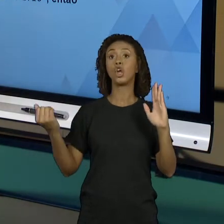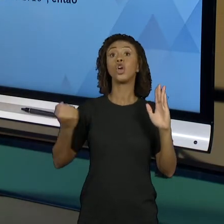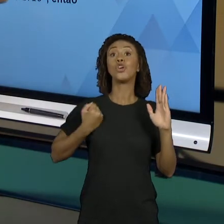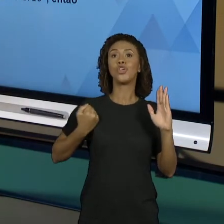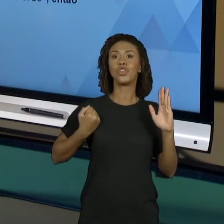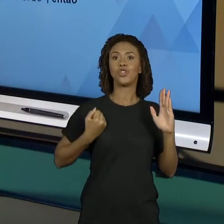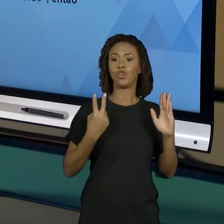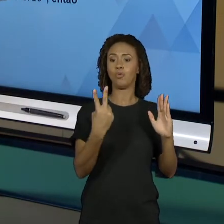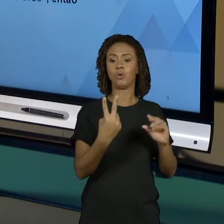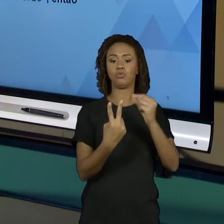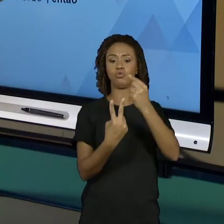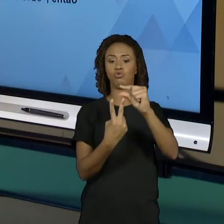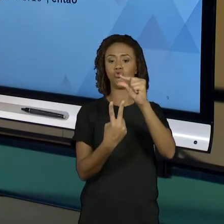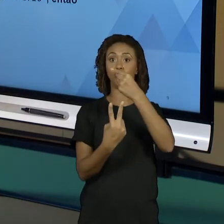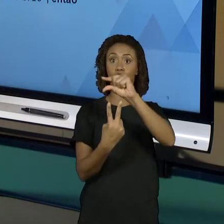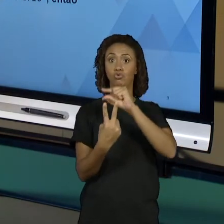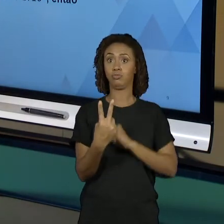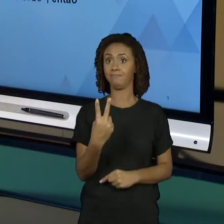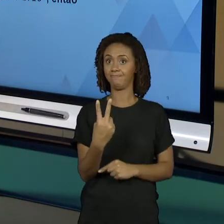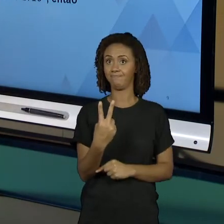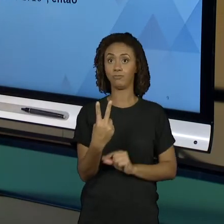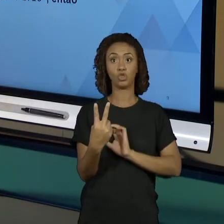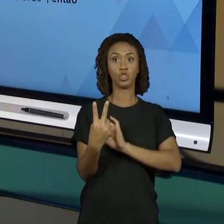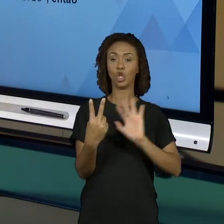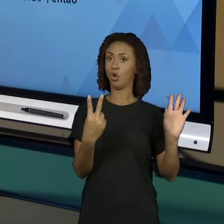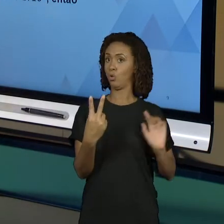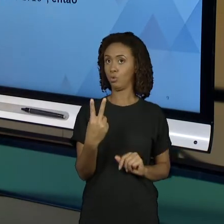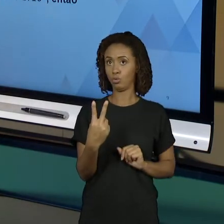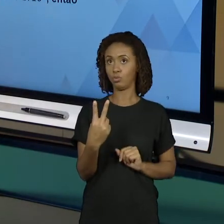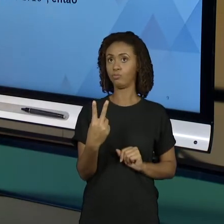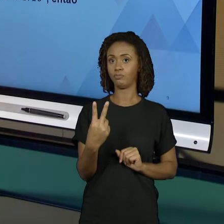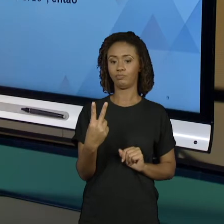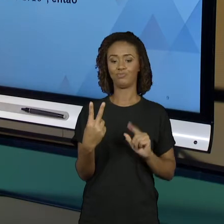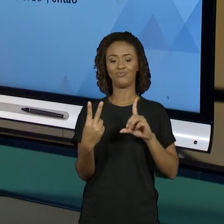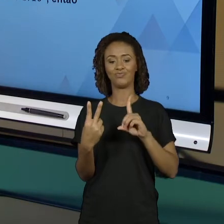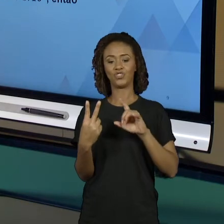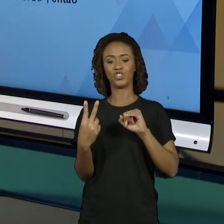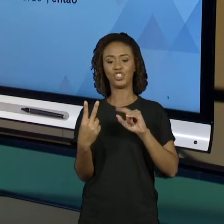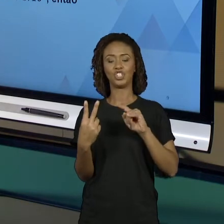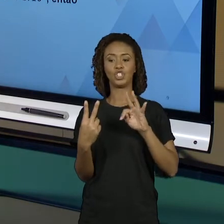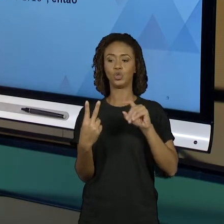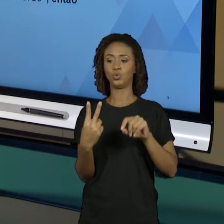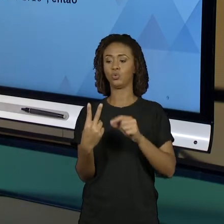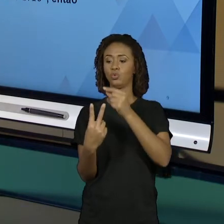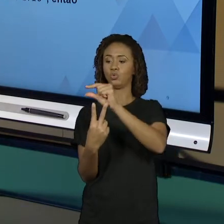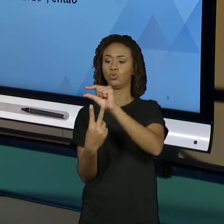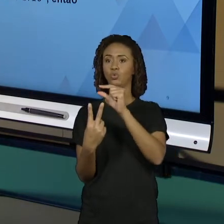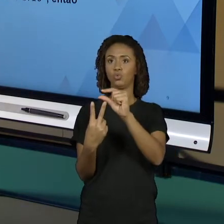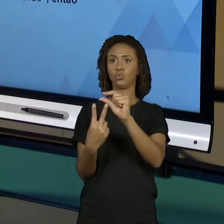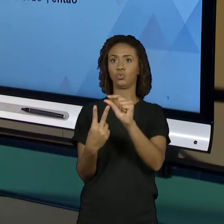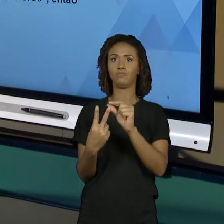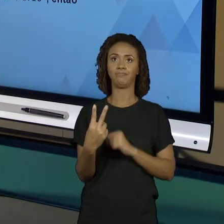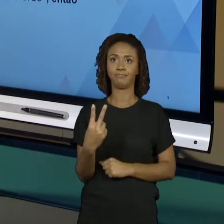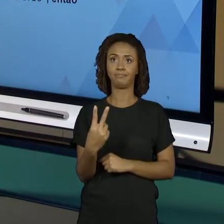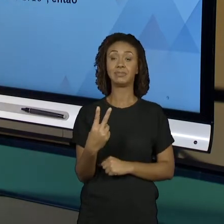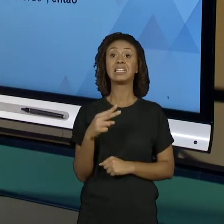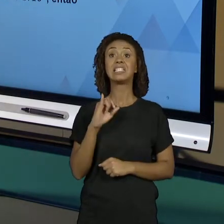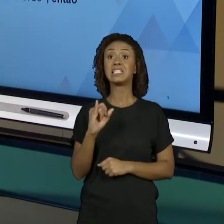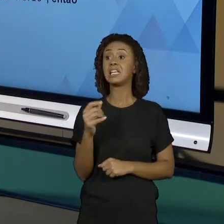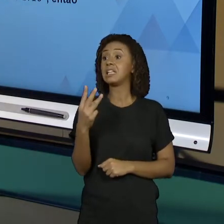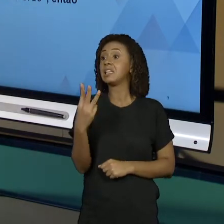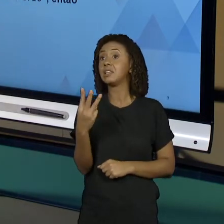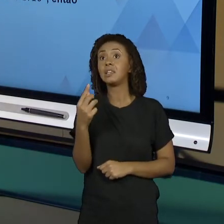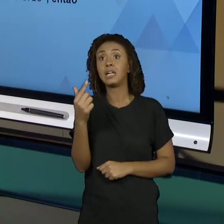provavelmente, ele vai ser um número maior que dois, vai ter pelo menos dois dígitos também. Porque se eu somar o 37 com um único número,